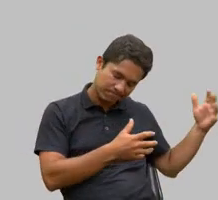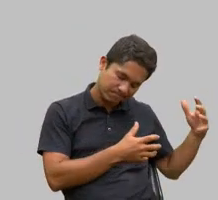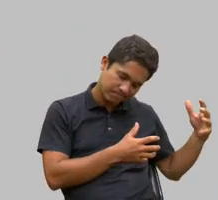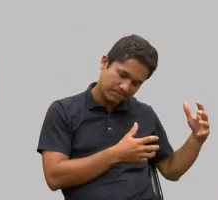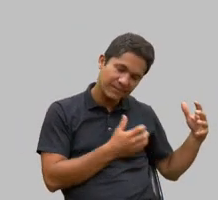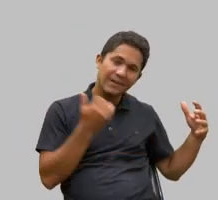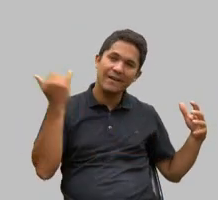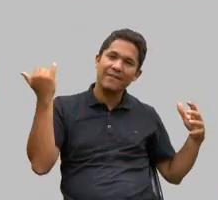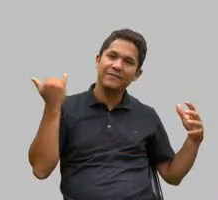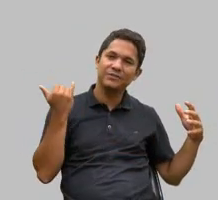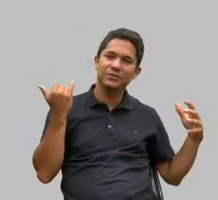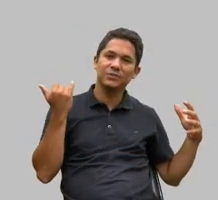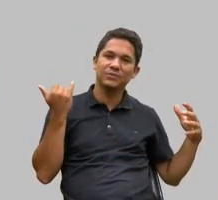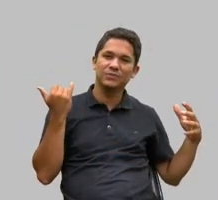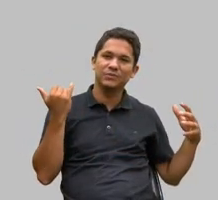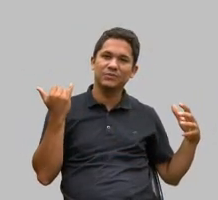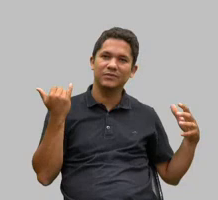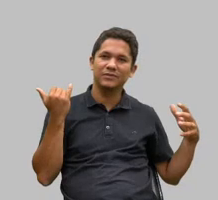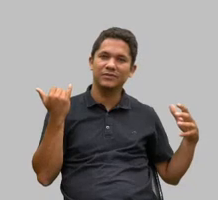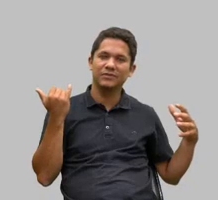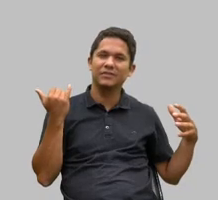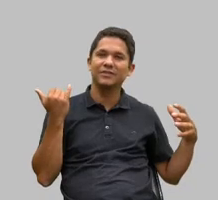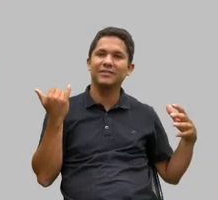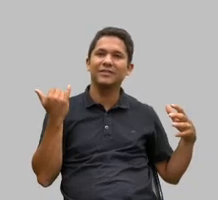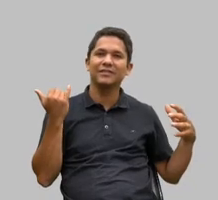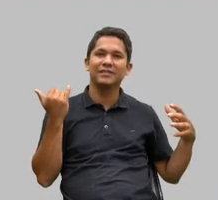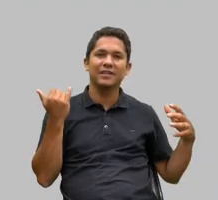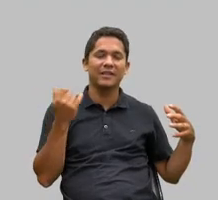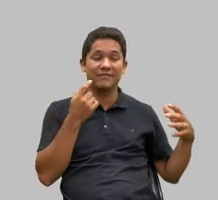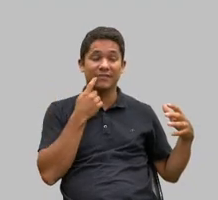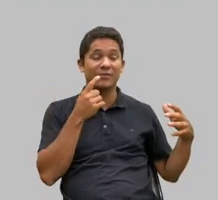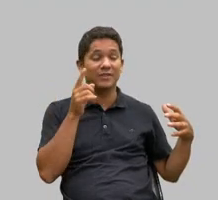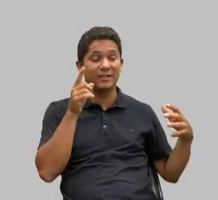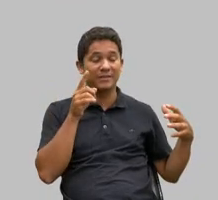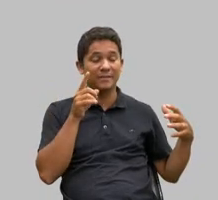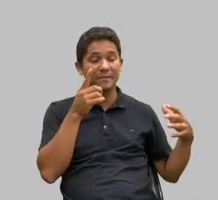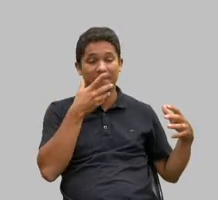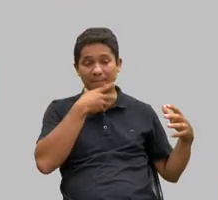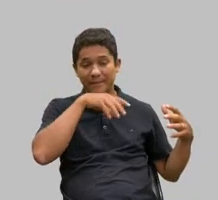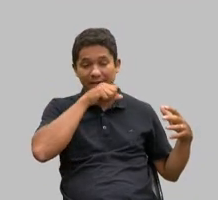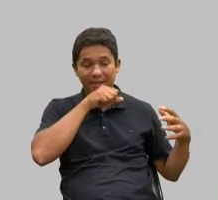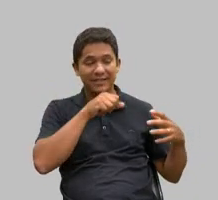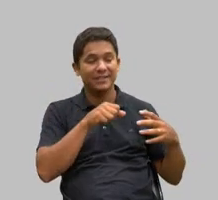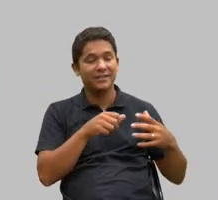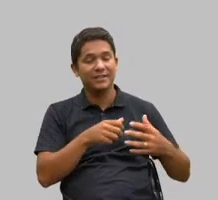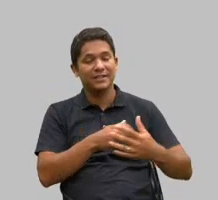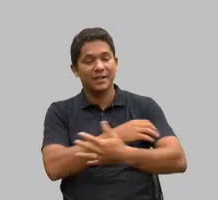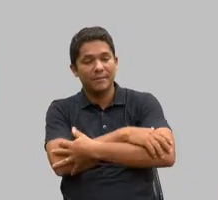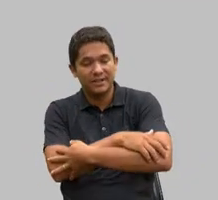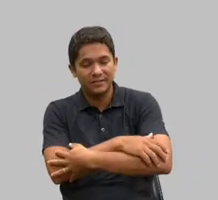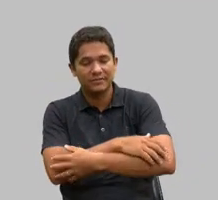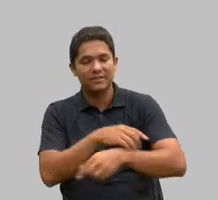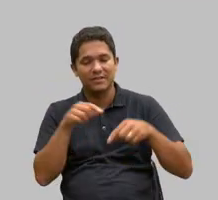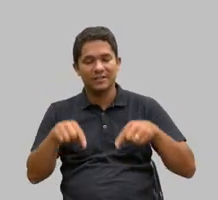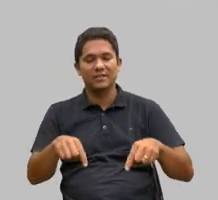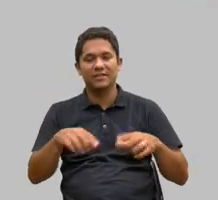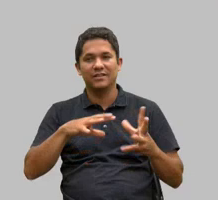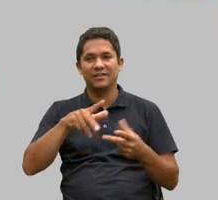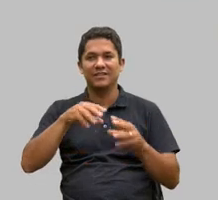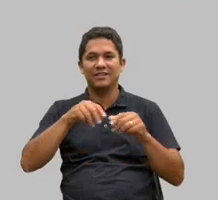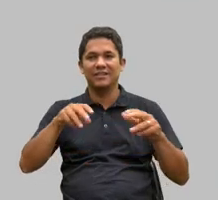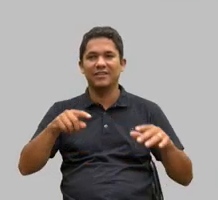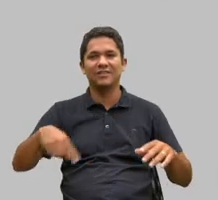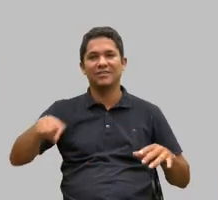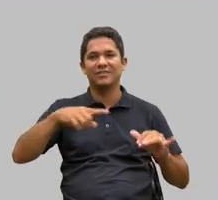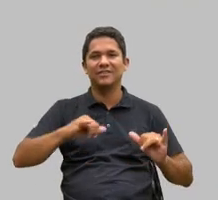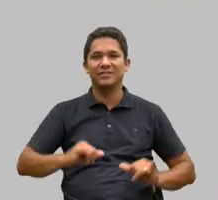minha vida ele está nos braços do pai e aqui na terra nós sofremos tanto com ele porque toda